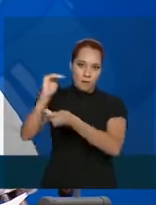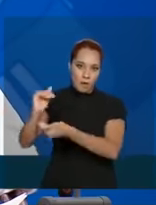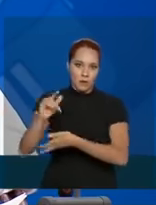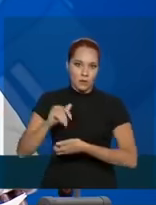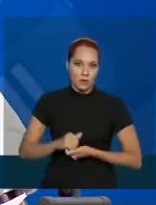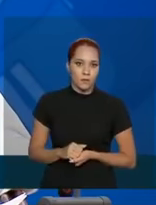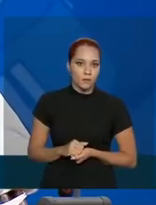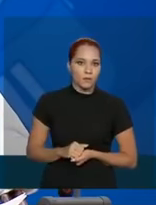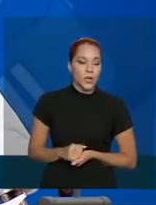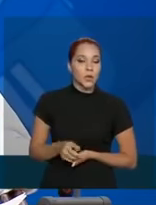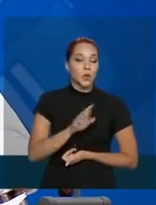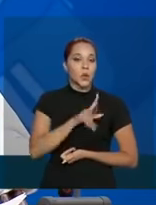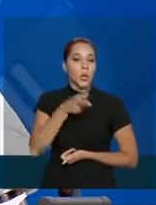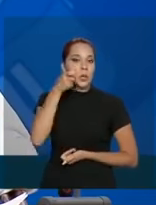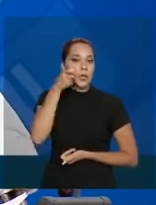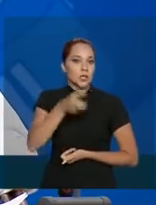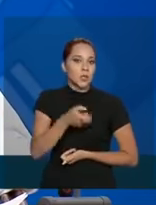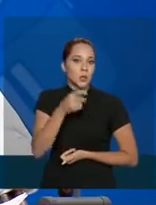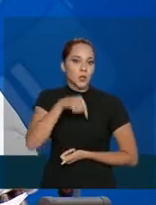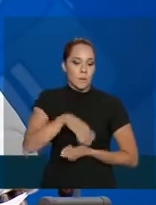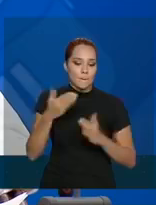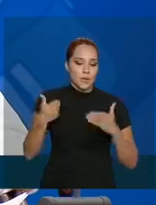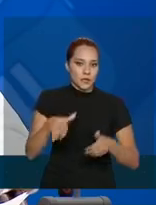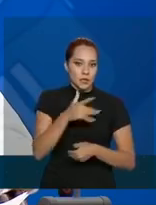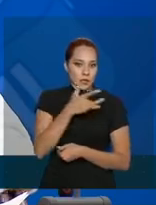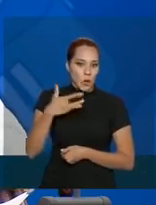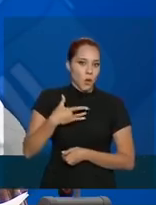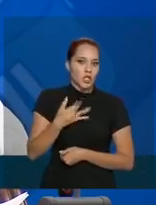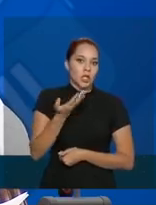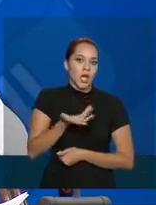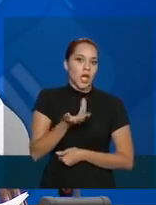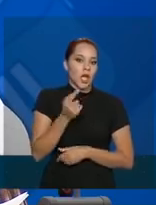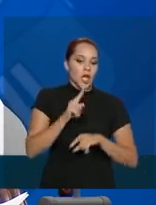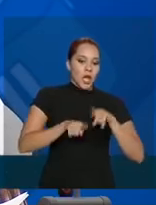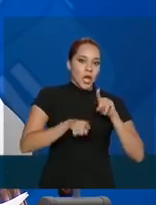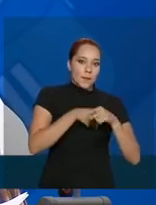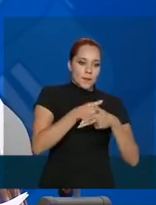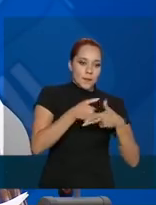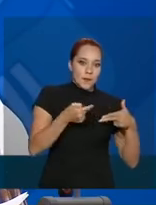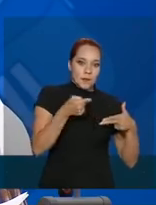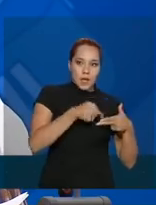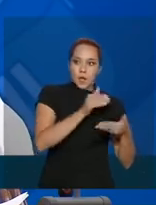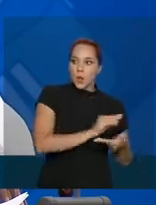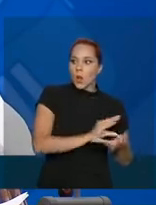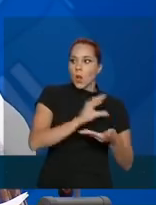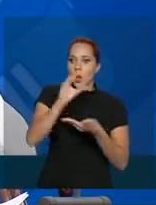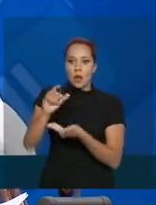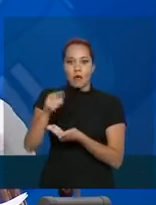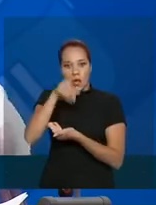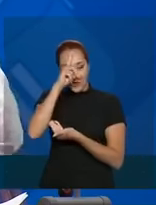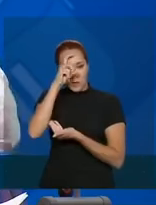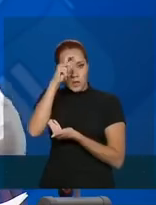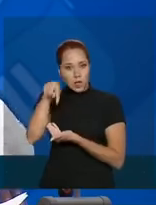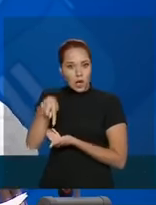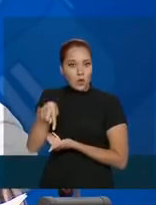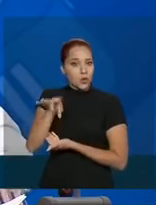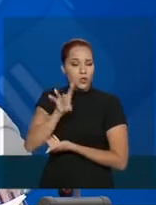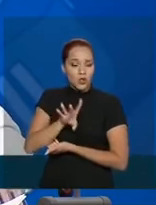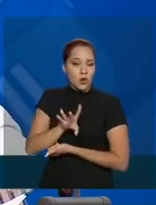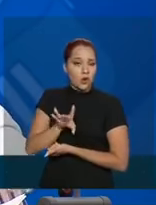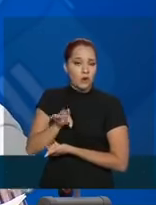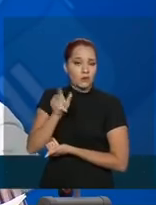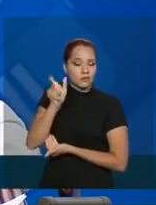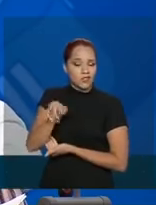Não é intenção do Ministério da Saúde colocar um equipamento em algum hospital e que só possa